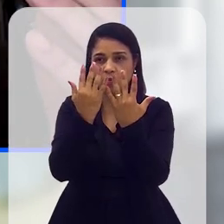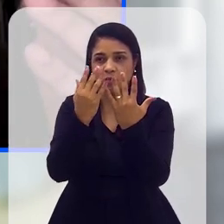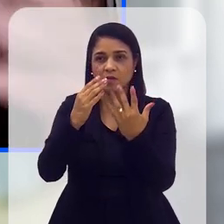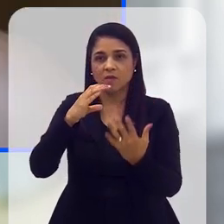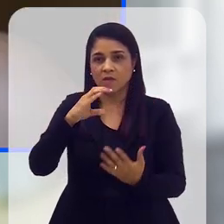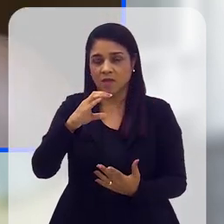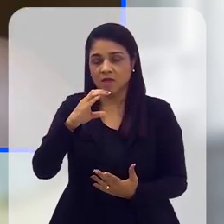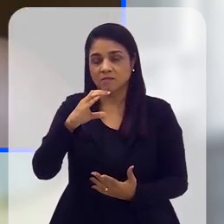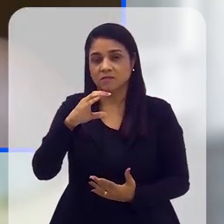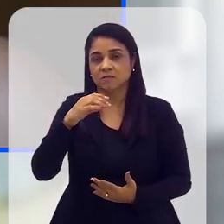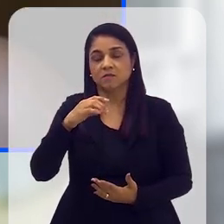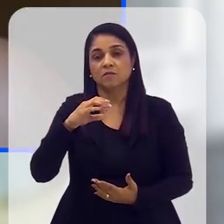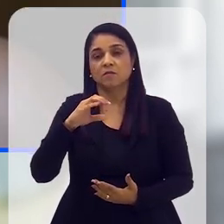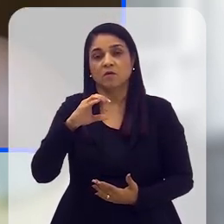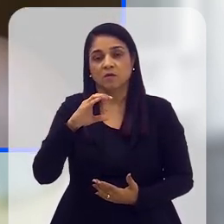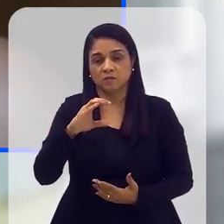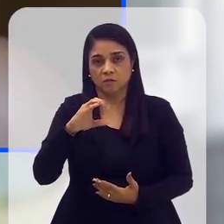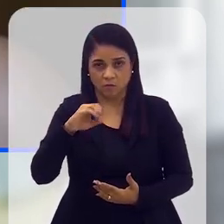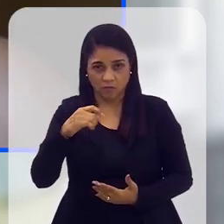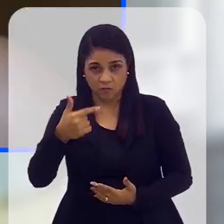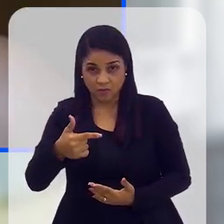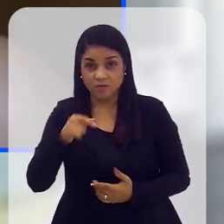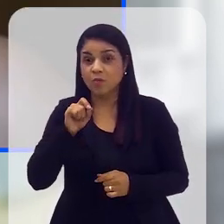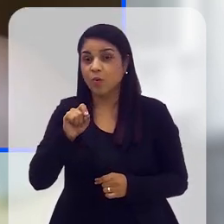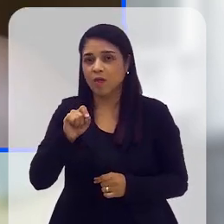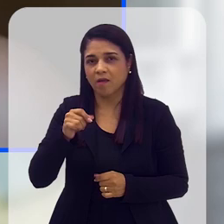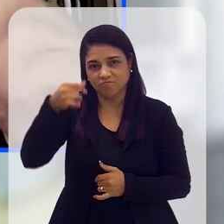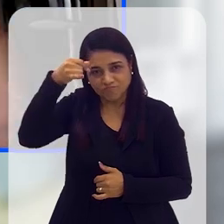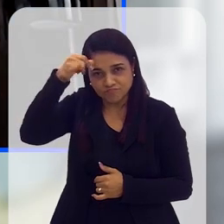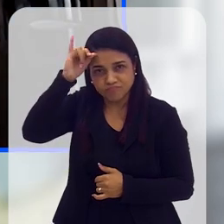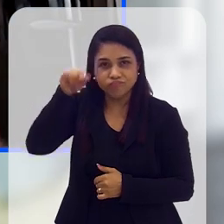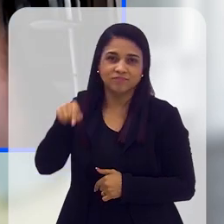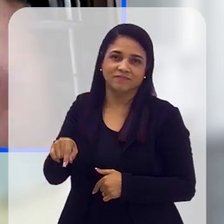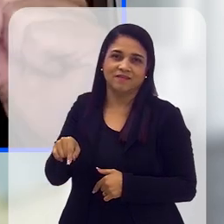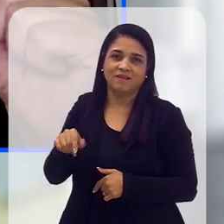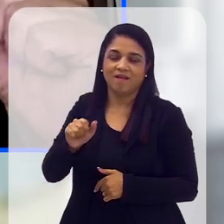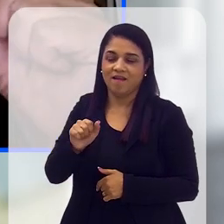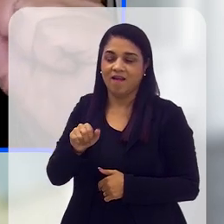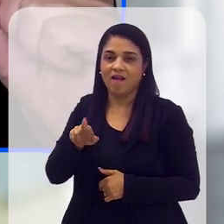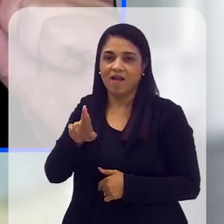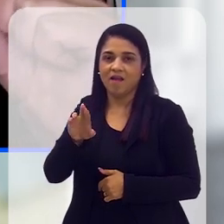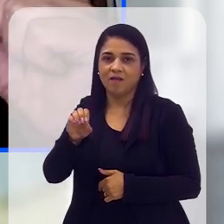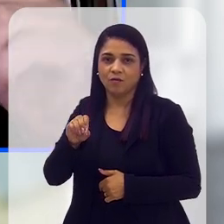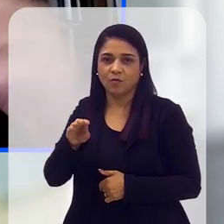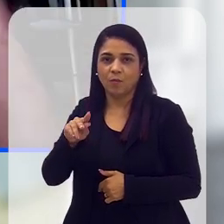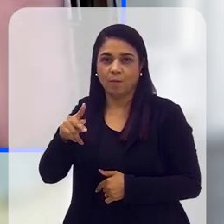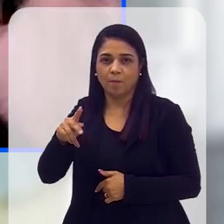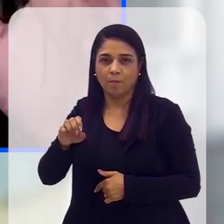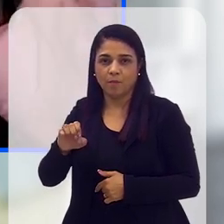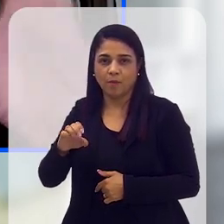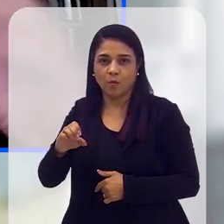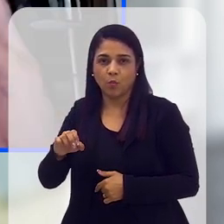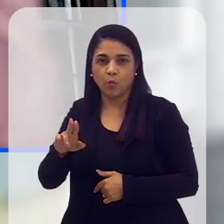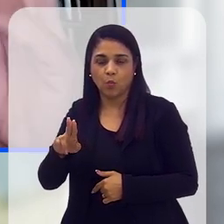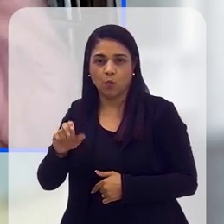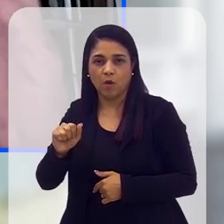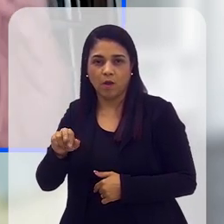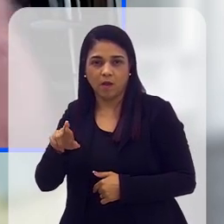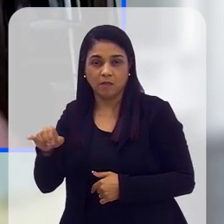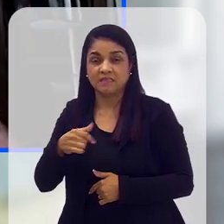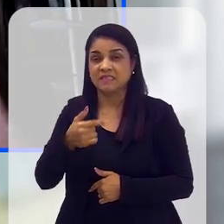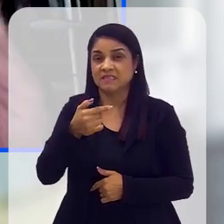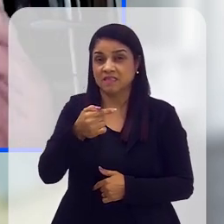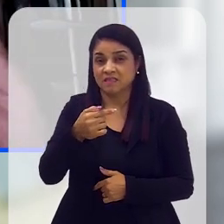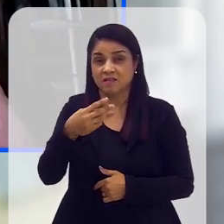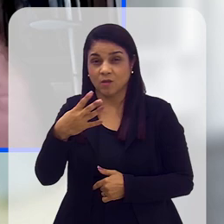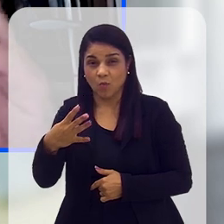gás de afeito sulfa é a agropecuária, é a agropecuária, não é a queima de combustível esposa. É relativa, alguma coisa, a ordem